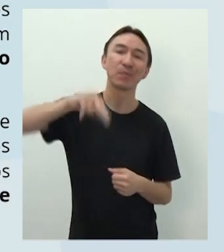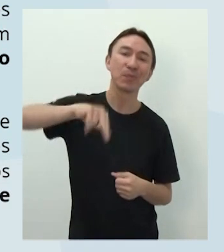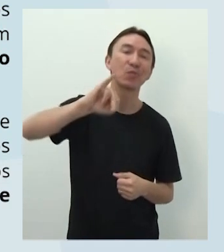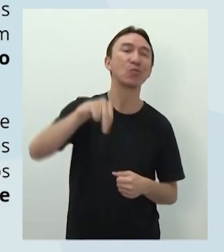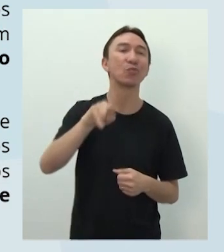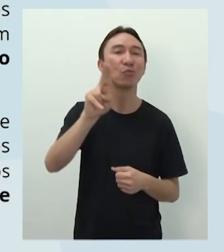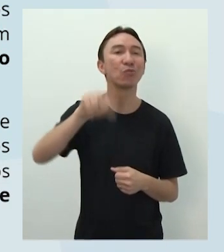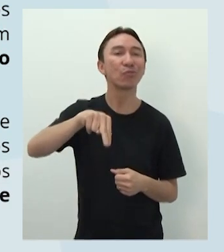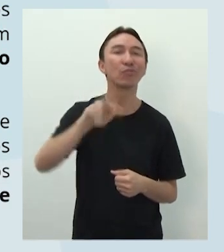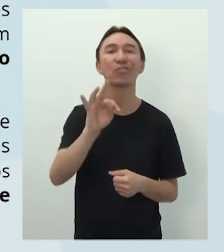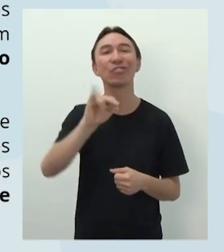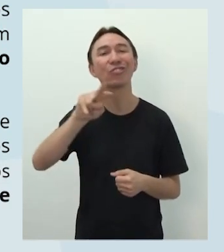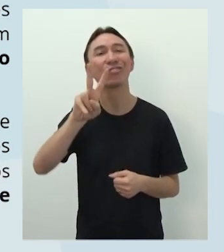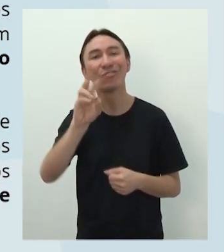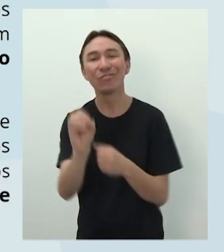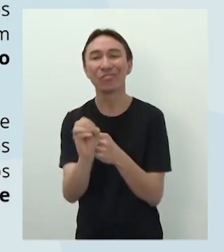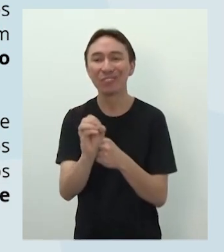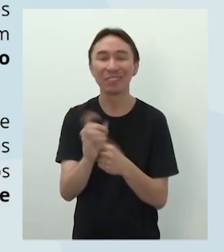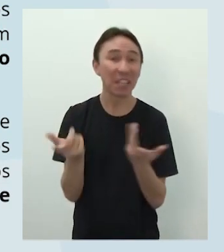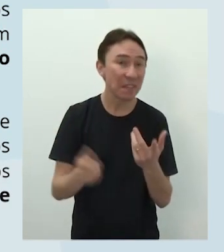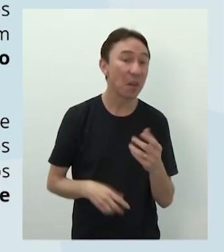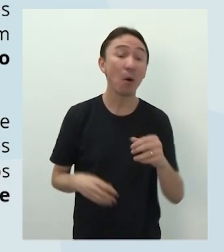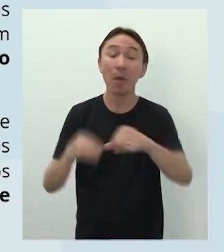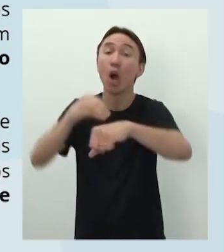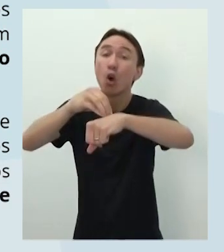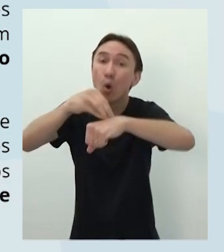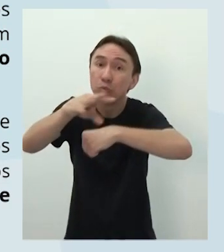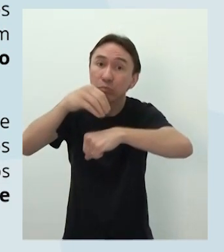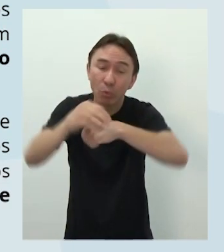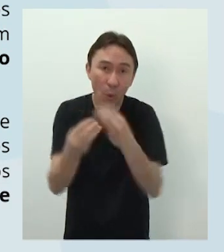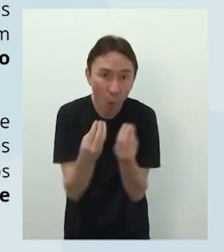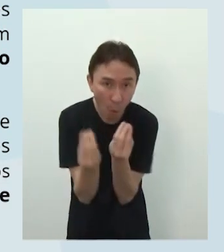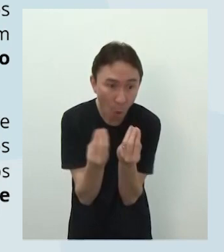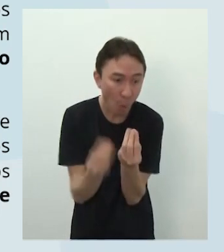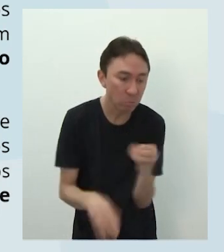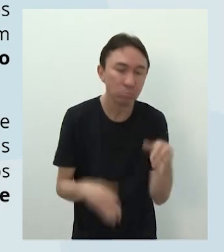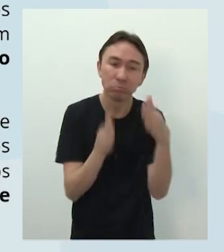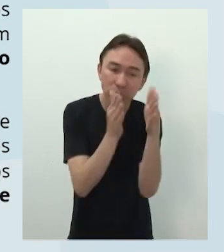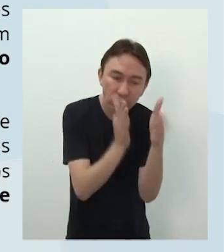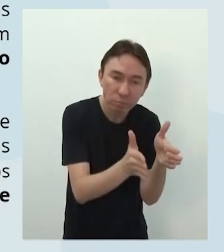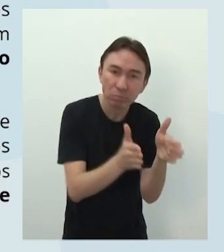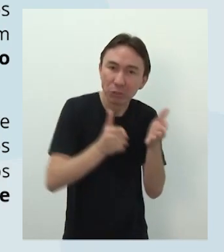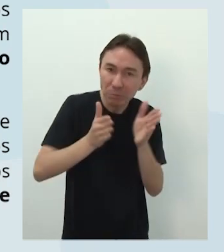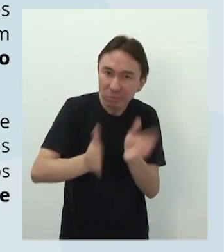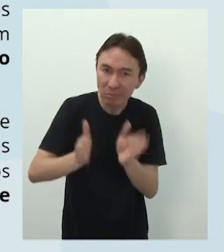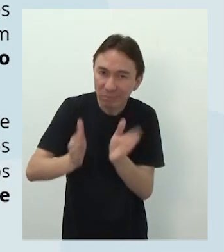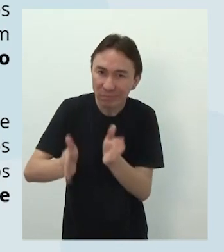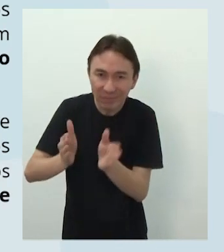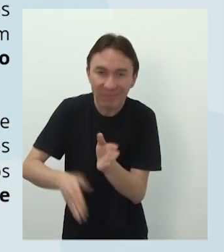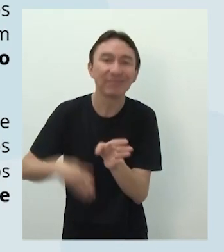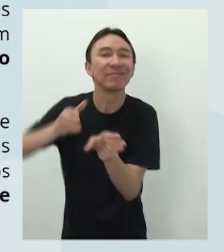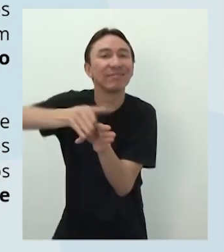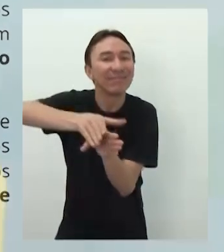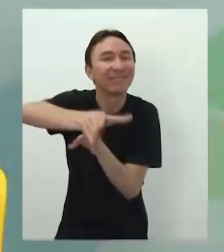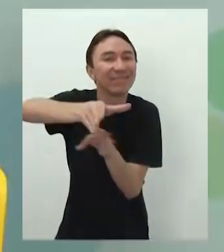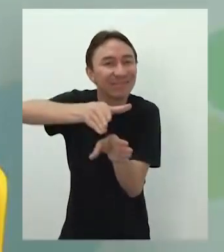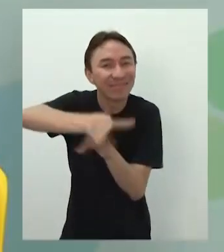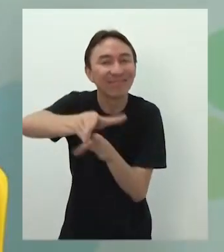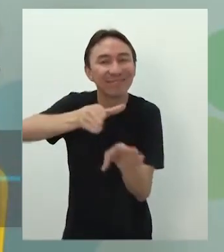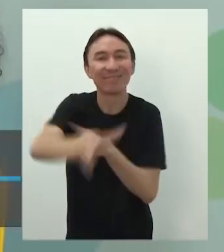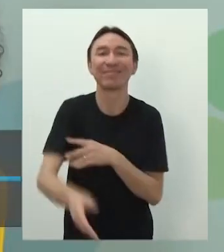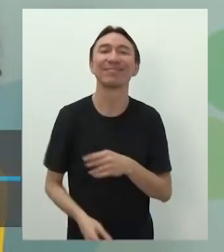transmitir instruções e regular o comportamento. Injuntivo ainda tem um adendo aí que a gente pode falar até que são